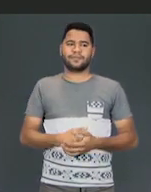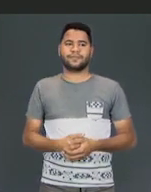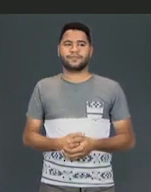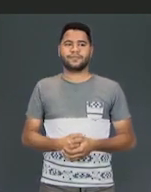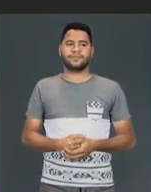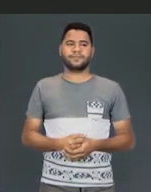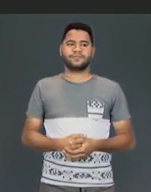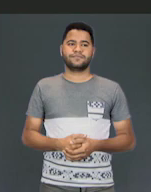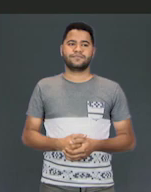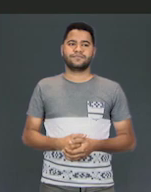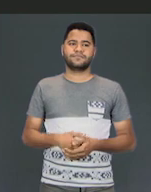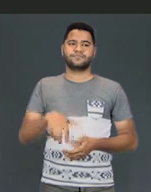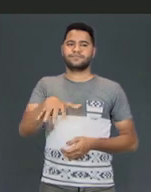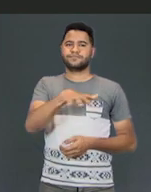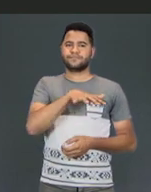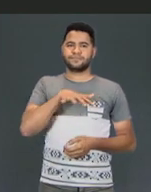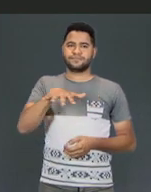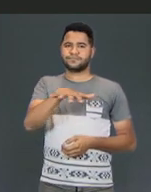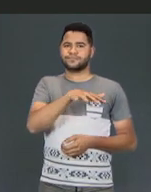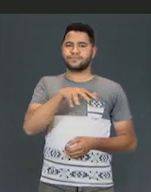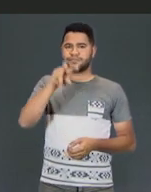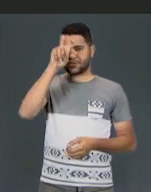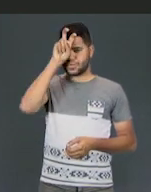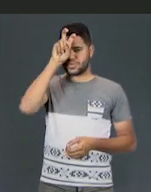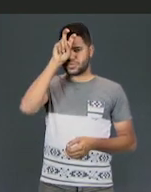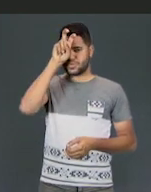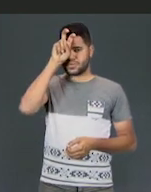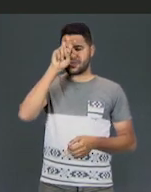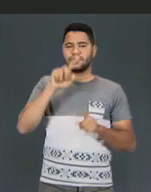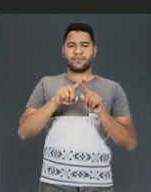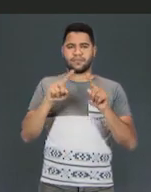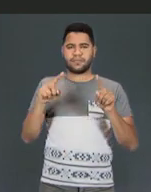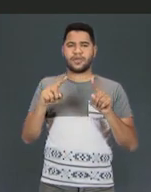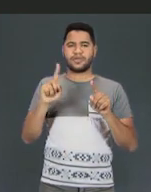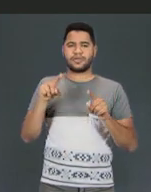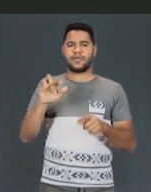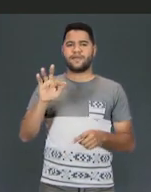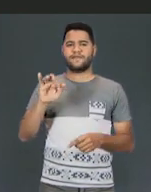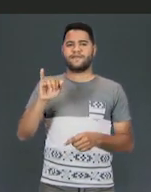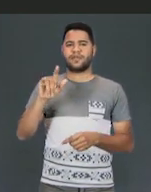Essa no cenário egípcio aí, né? Olha que legal.